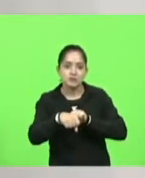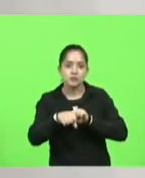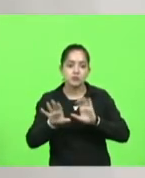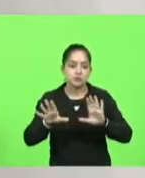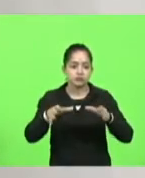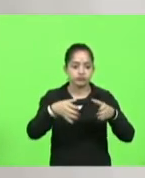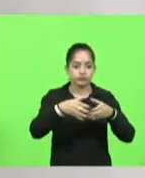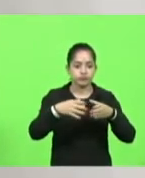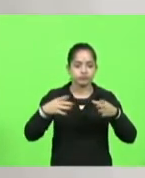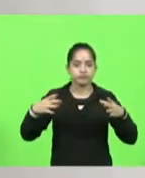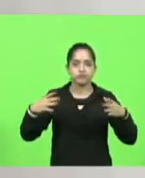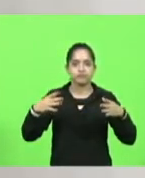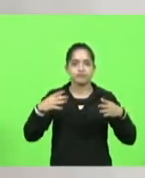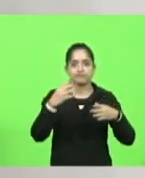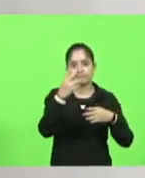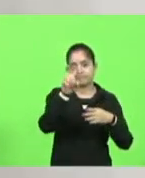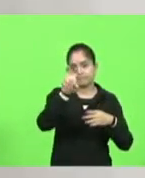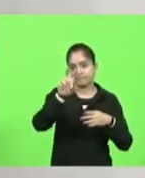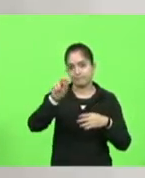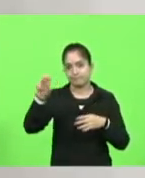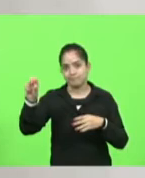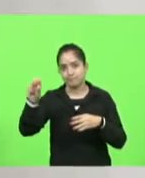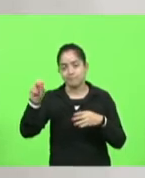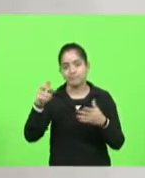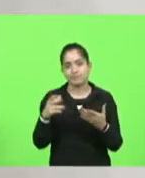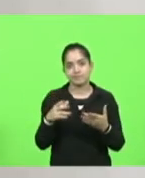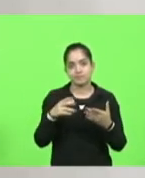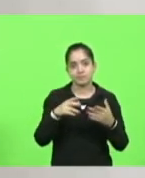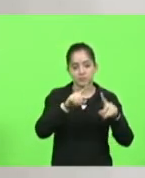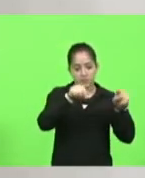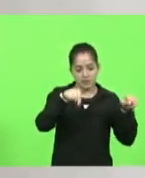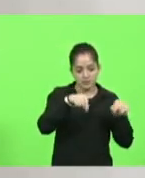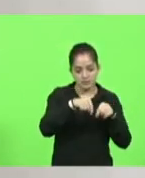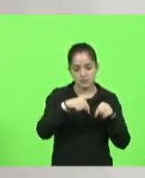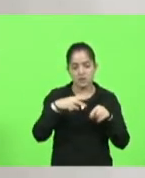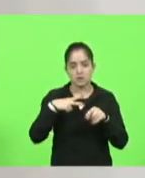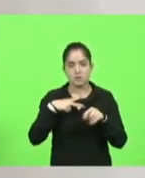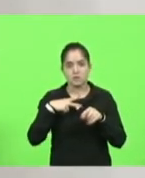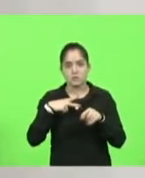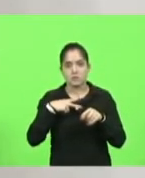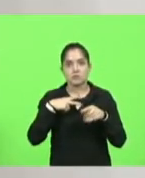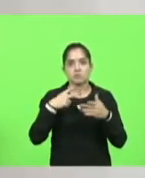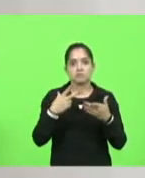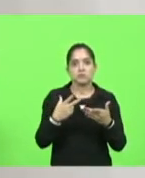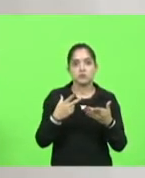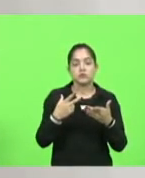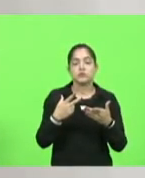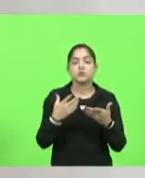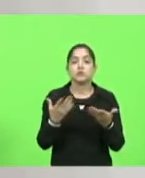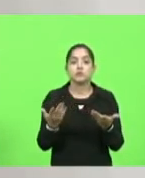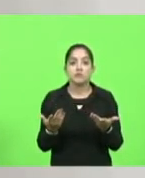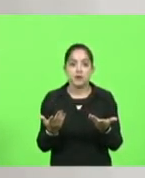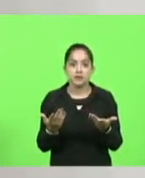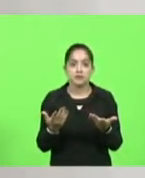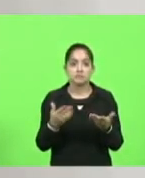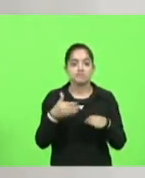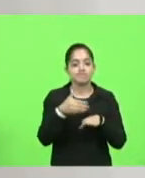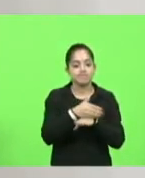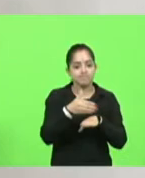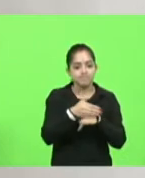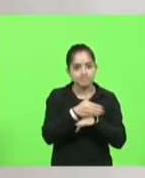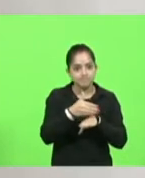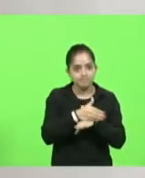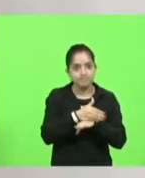em camarotes individuais como é o desenho proposto cuja participação nesses